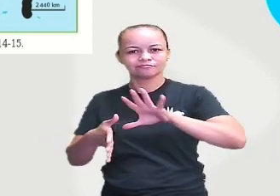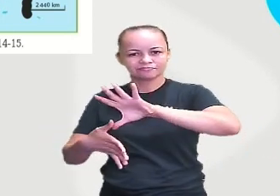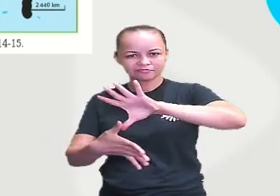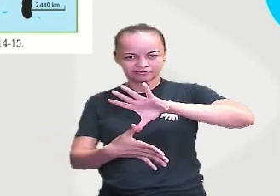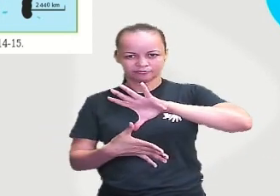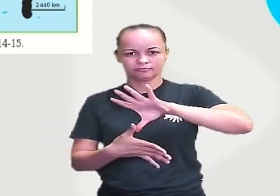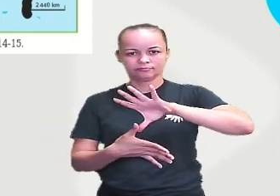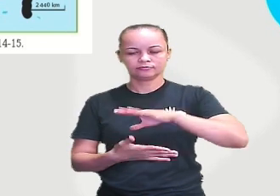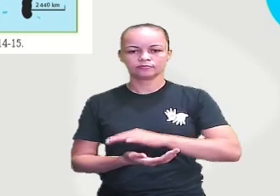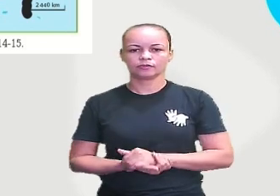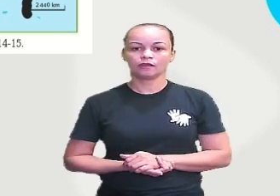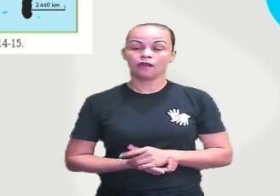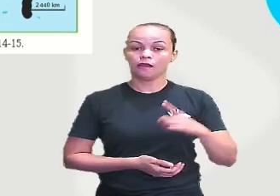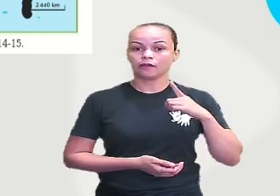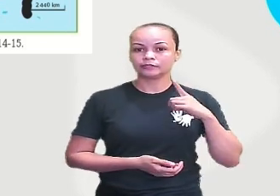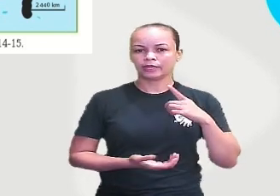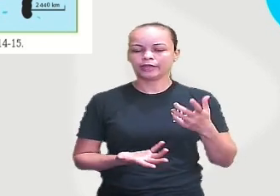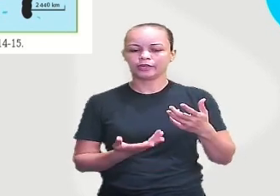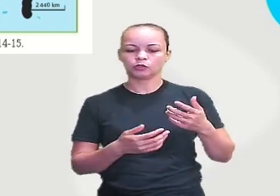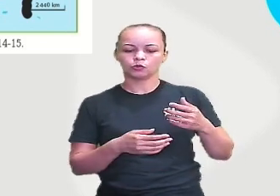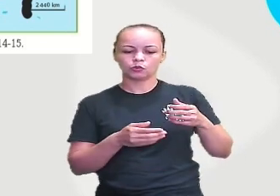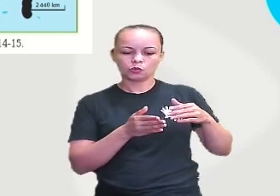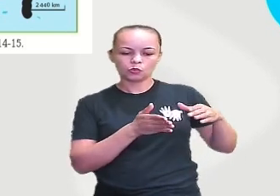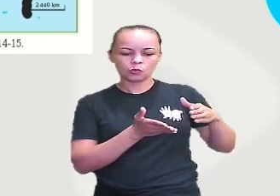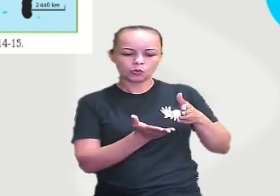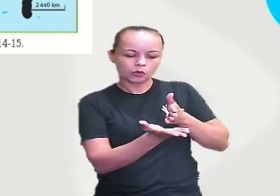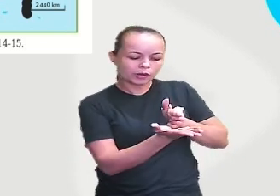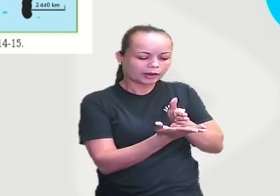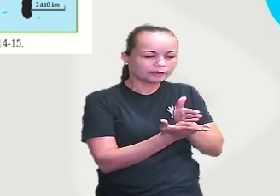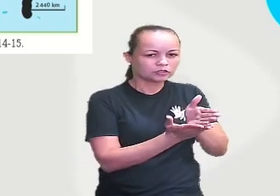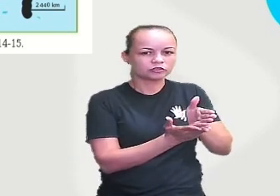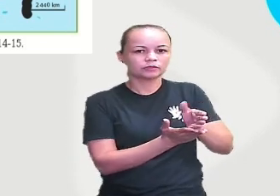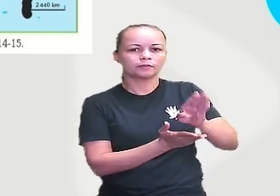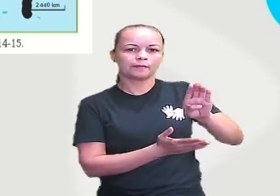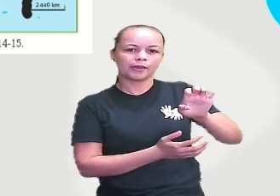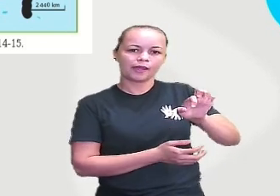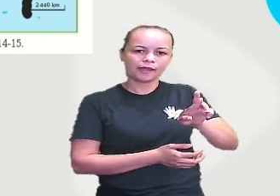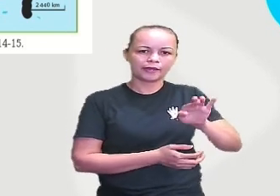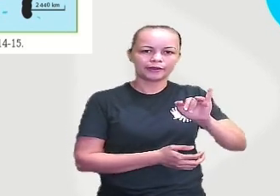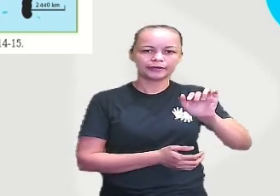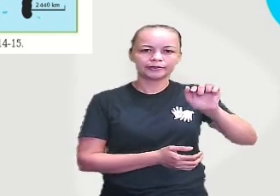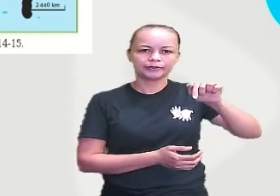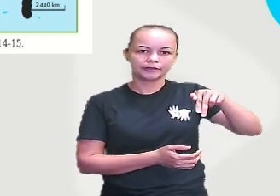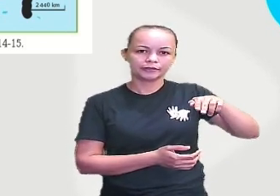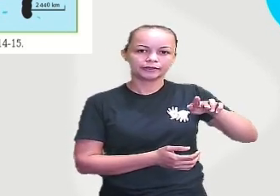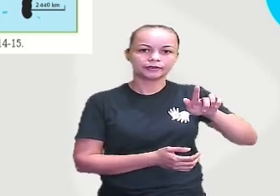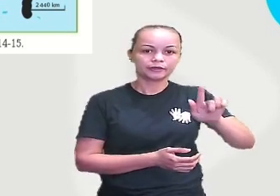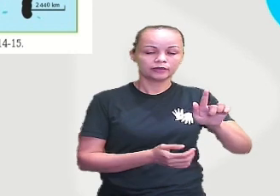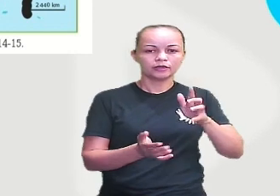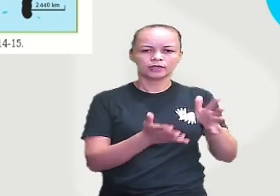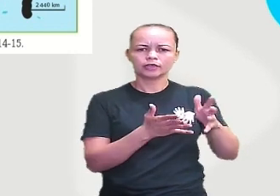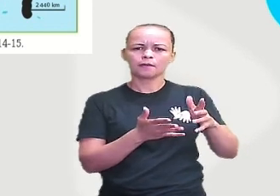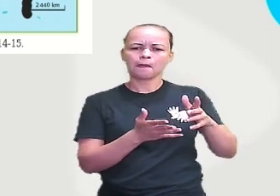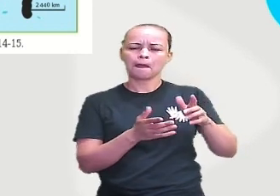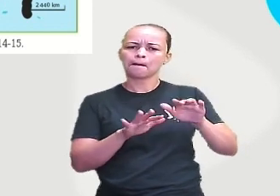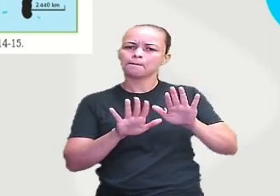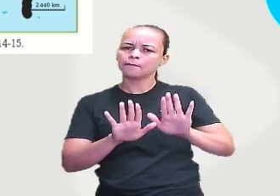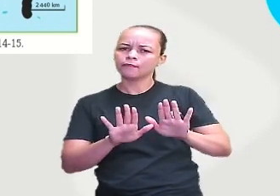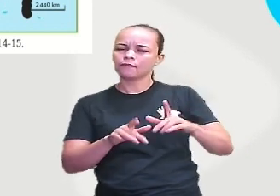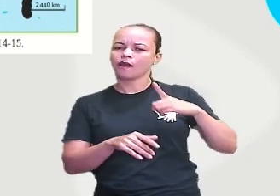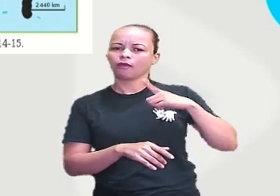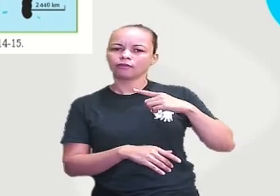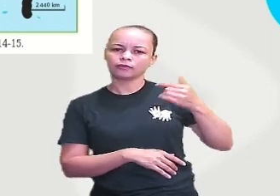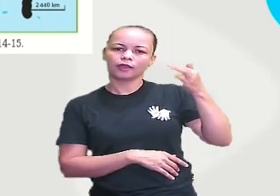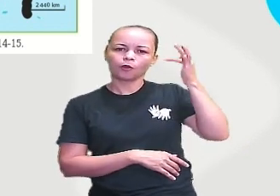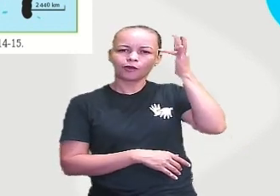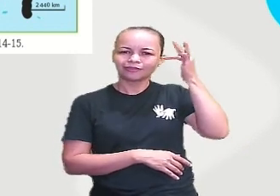tá? Aí tem aí o do Estreito de Bering, que eu tava falando pra vocês anteriormente, mas também tem uma outra teoria nesse mapa aí, que